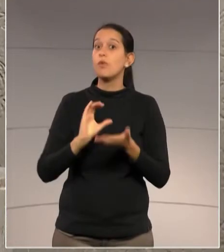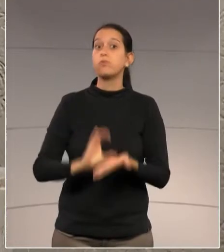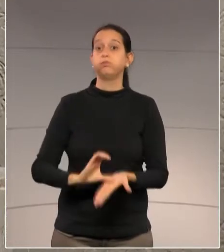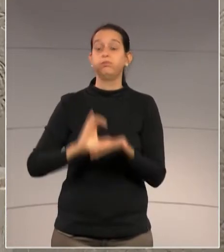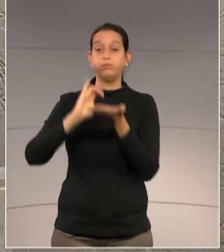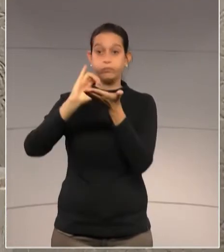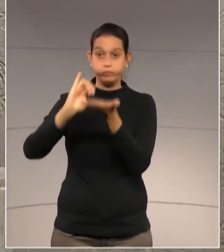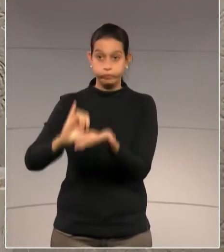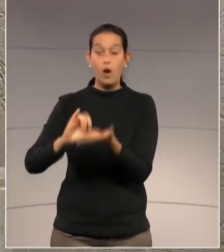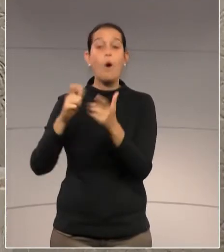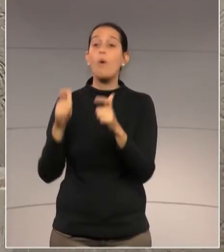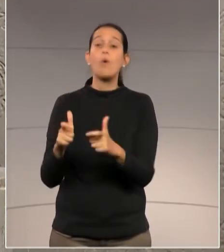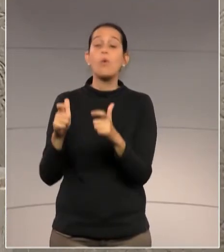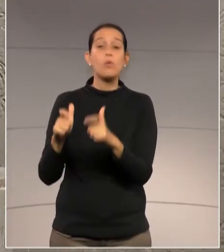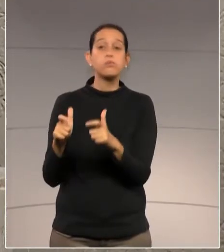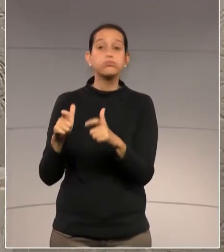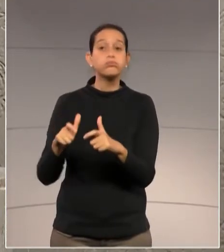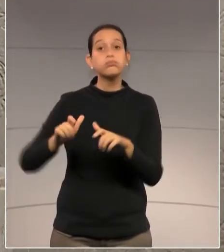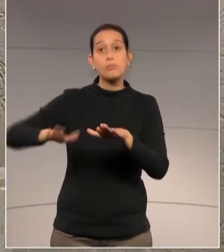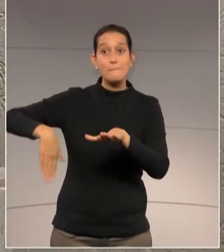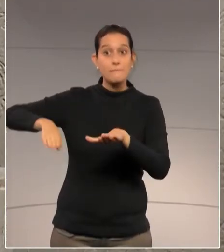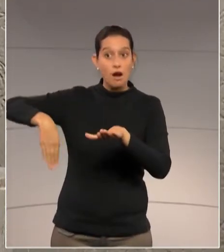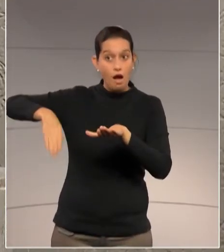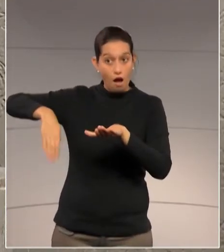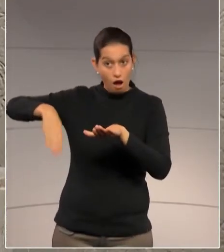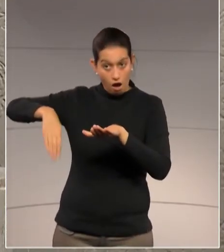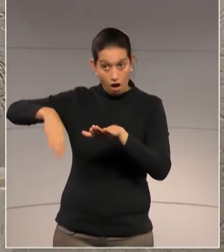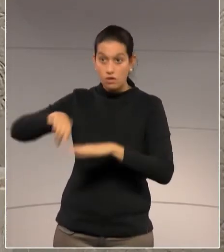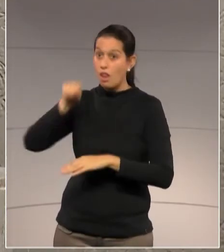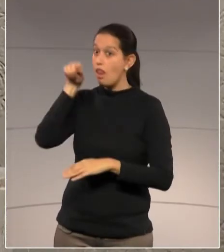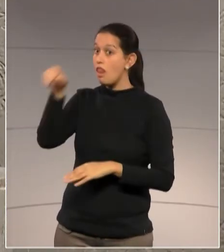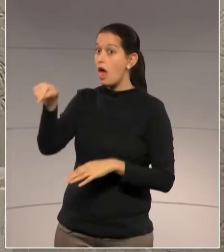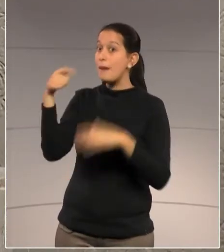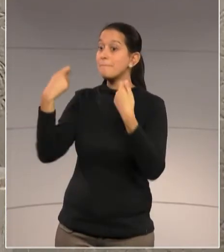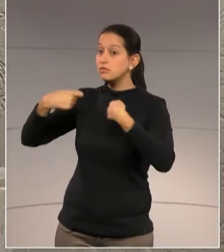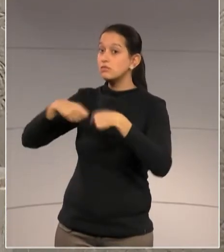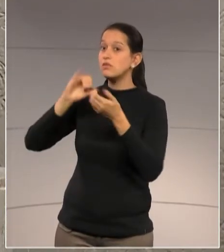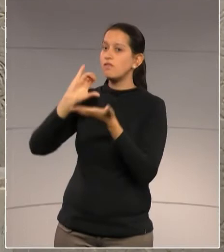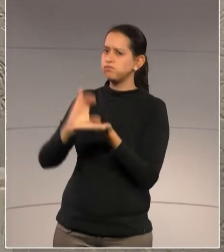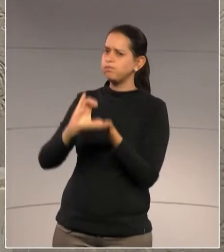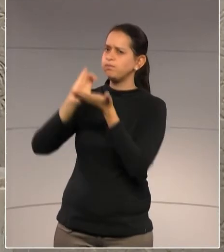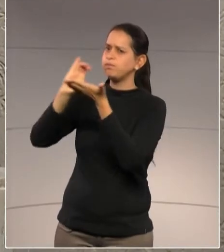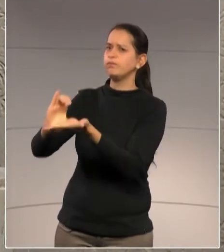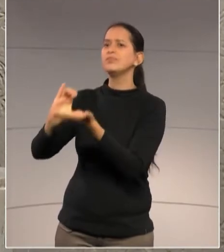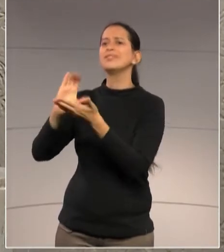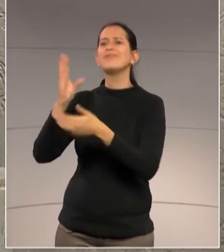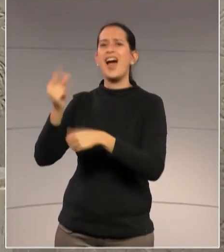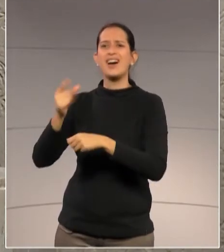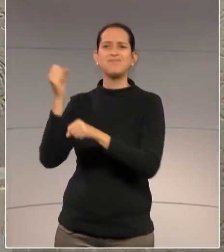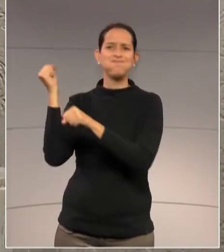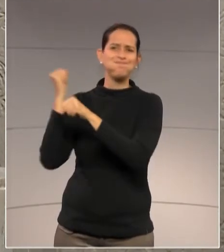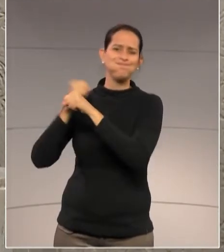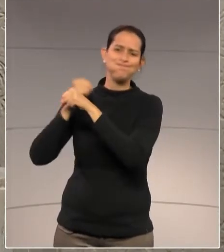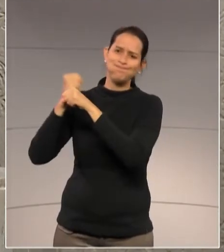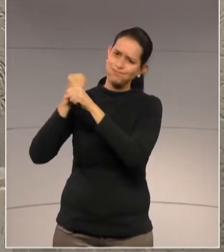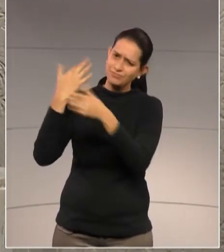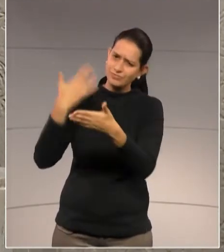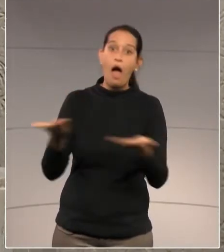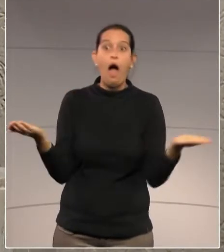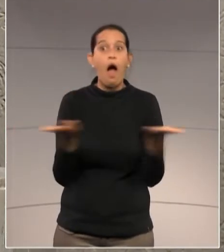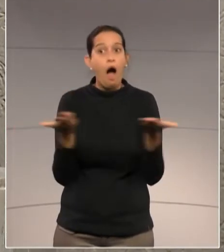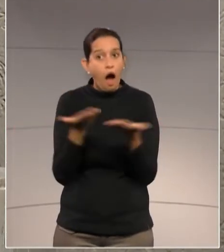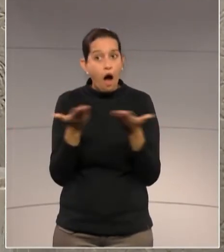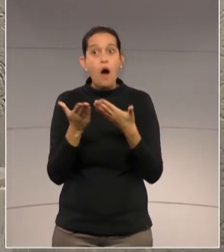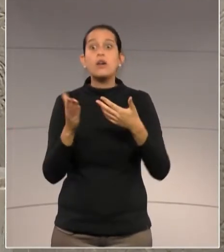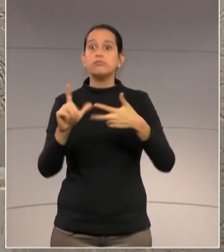litoral, que há muito tempo precisa de uma grande gama de investimentos. Tenho certeza que com essa autorização legislativa, o